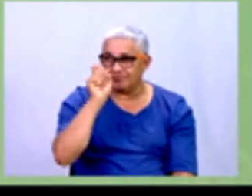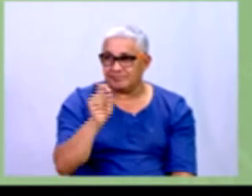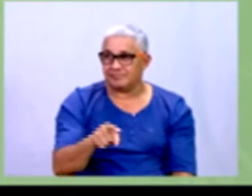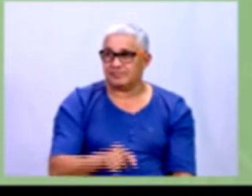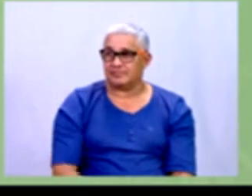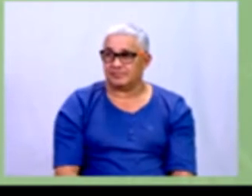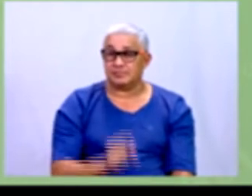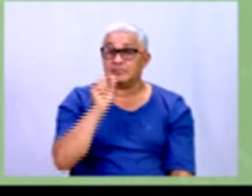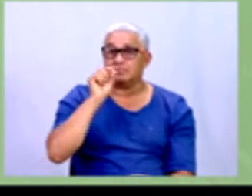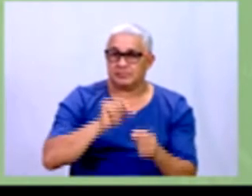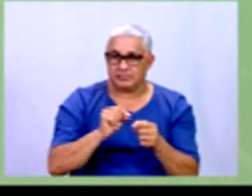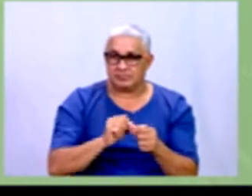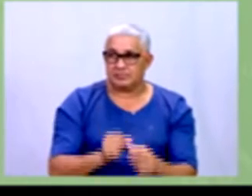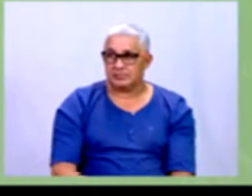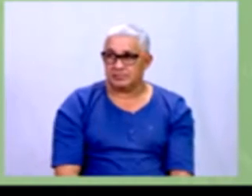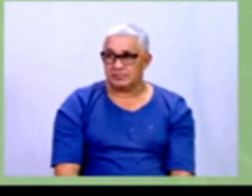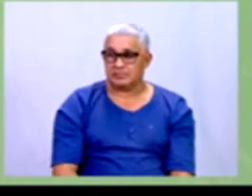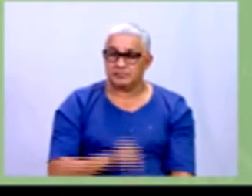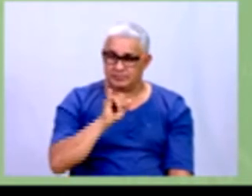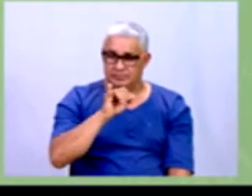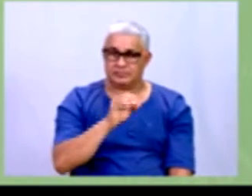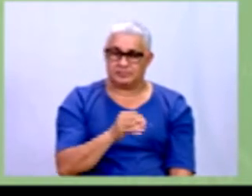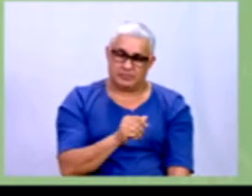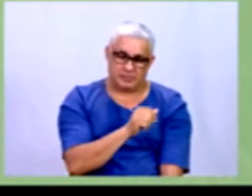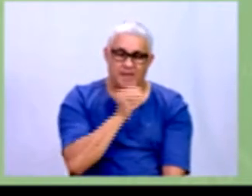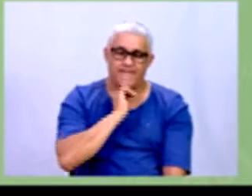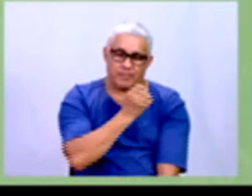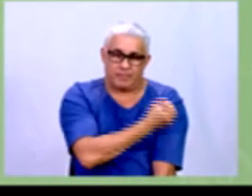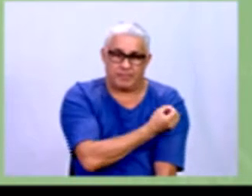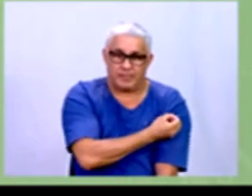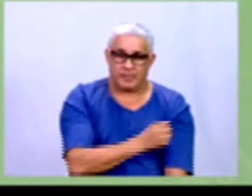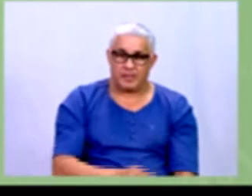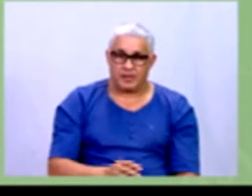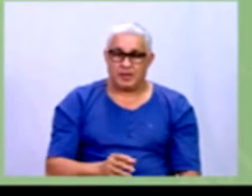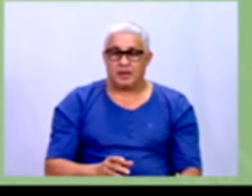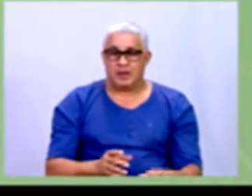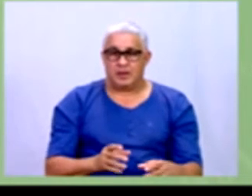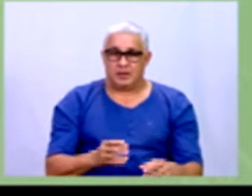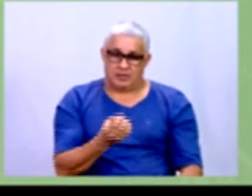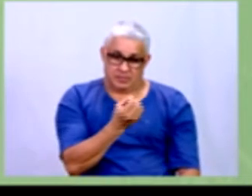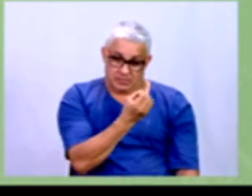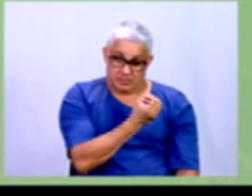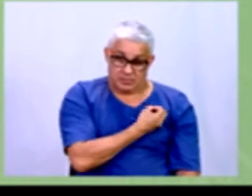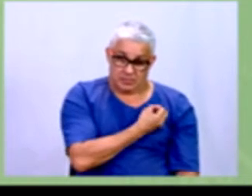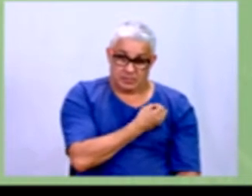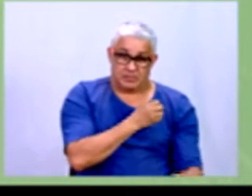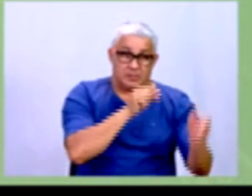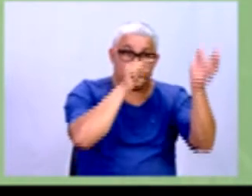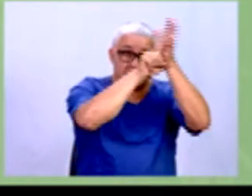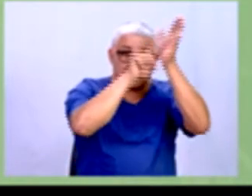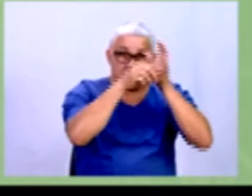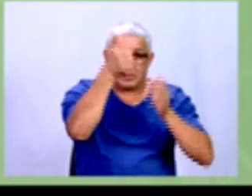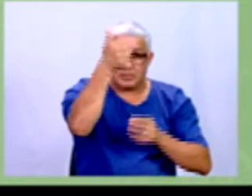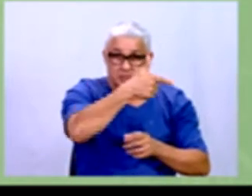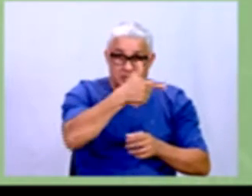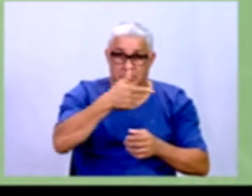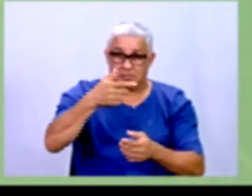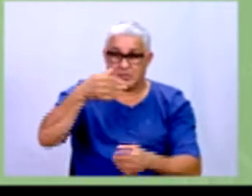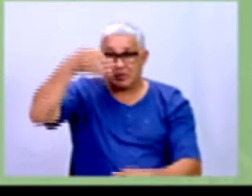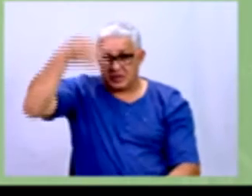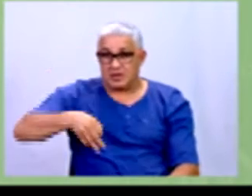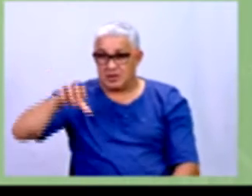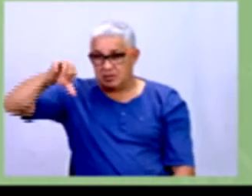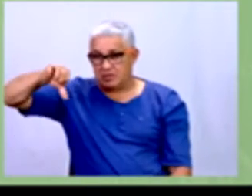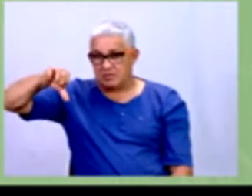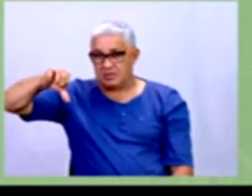O que a gente vai fazer? Se o aluno, se o total de questões eram 12 e ele só acertou 9, então a gente vai